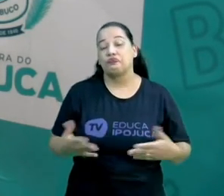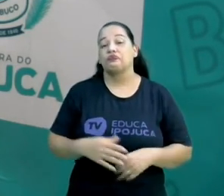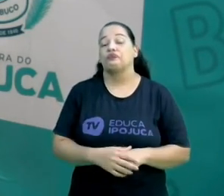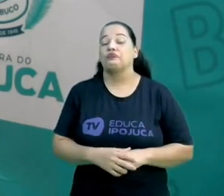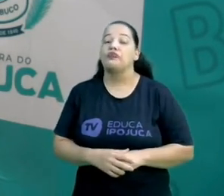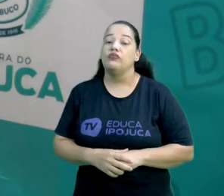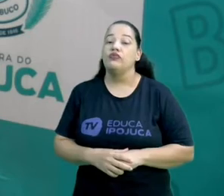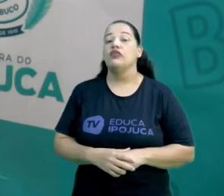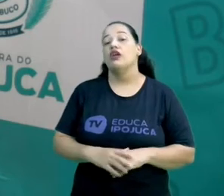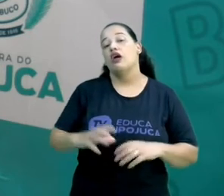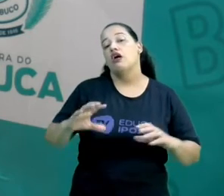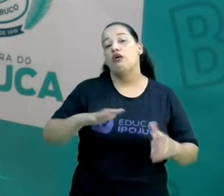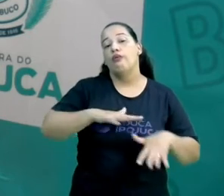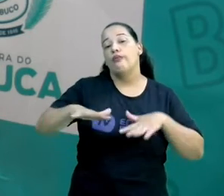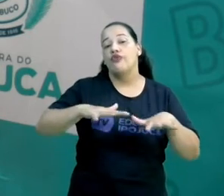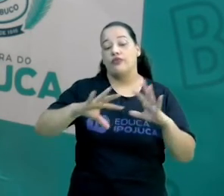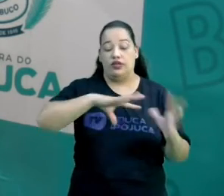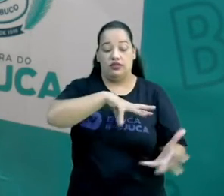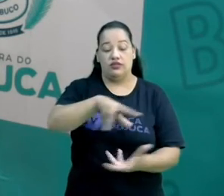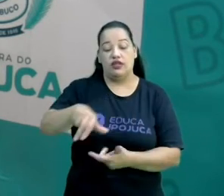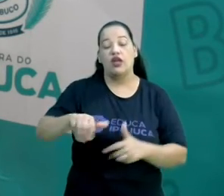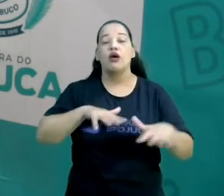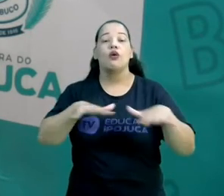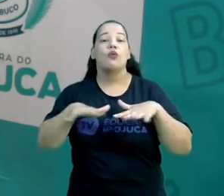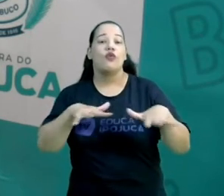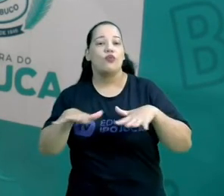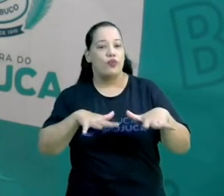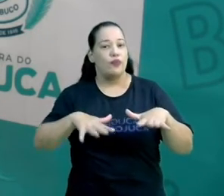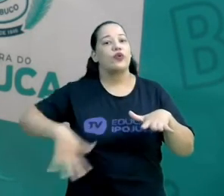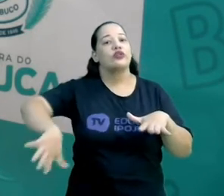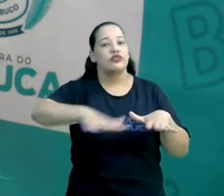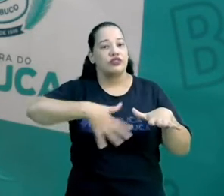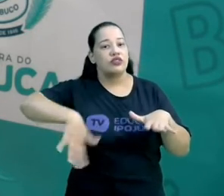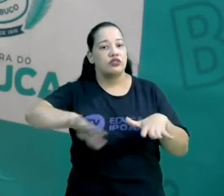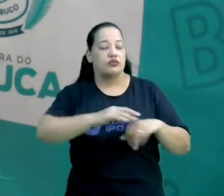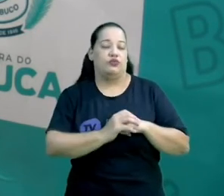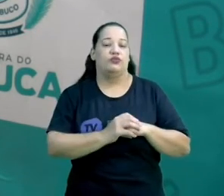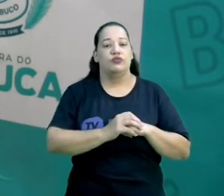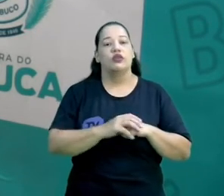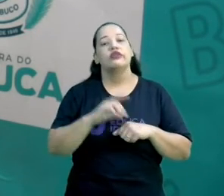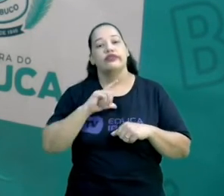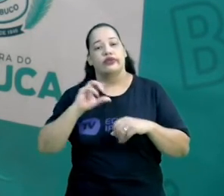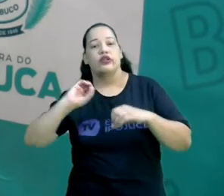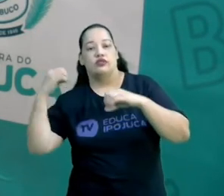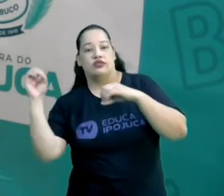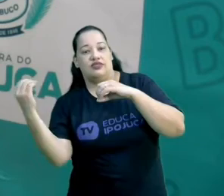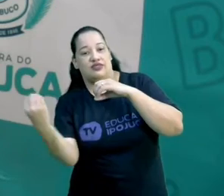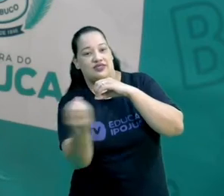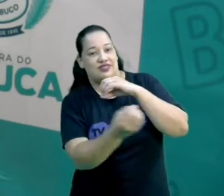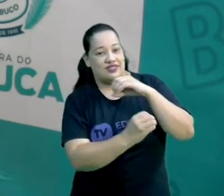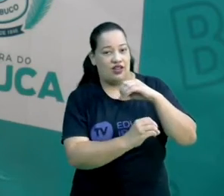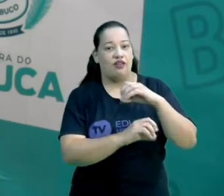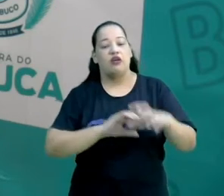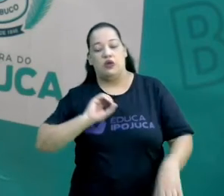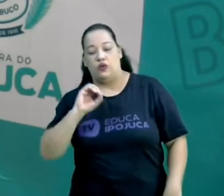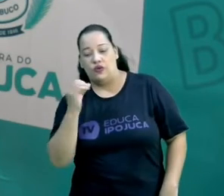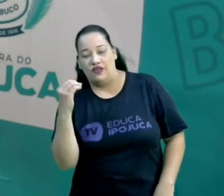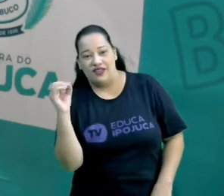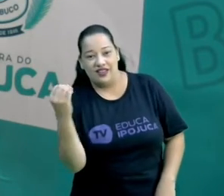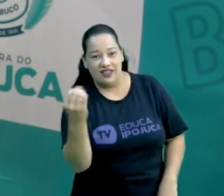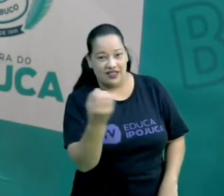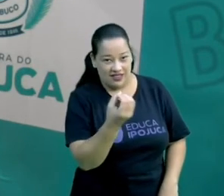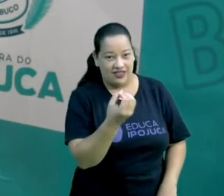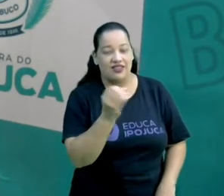Então, o movimento da Terra de uma forma geral. Translação, rotação. Rotação,